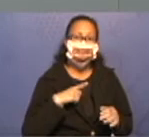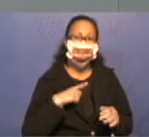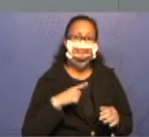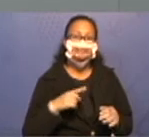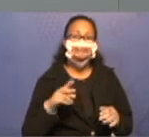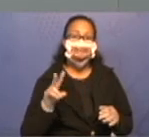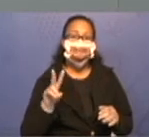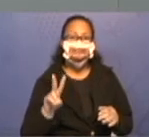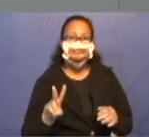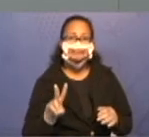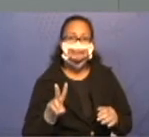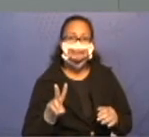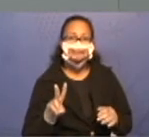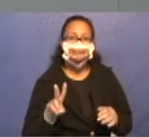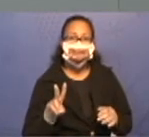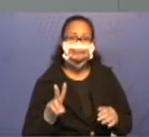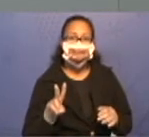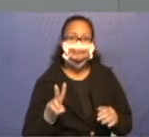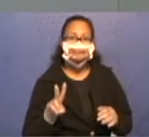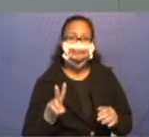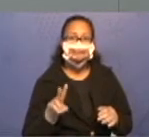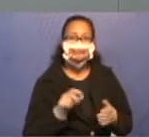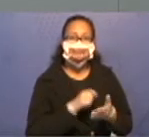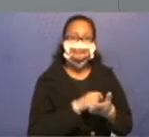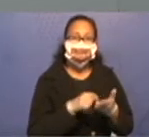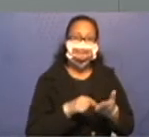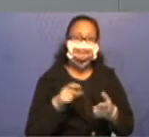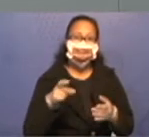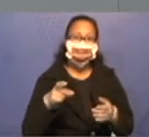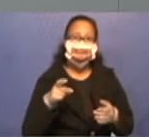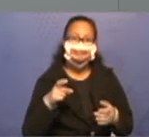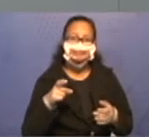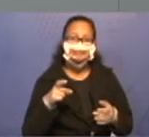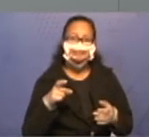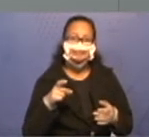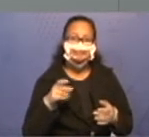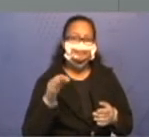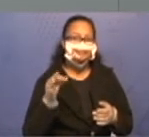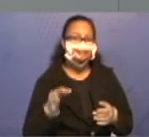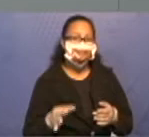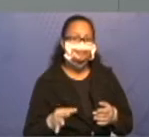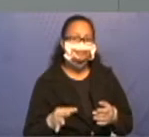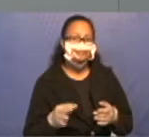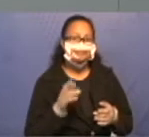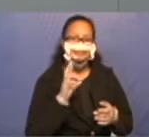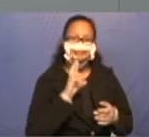duas e colocar um X na resposta correta.